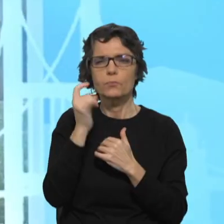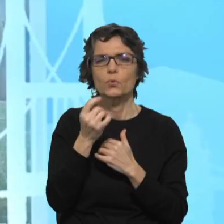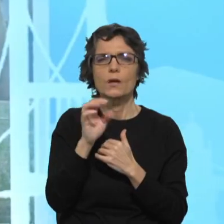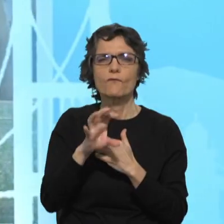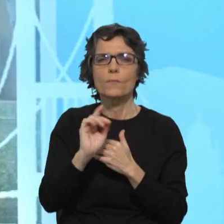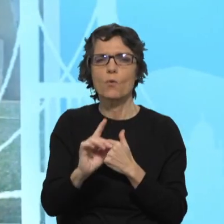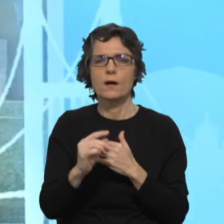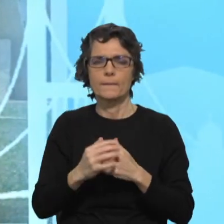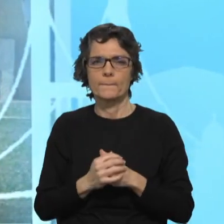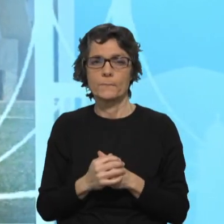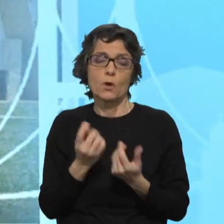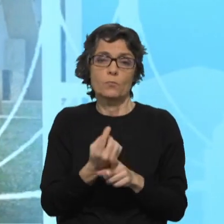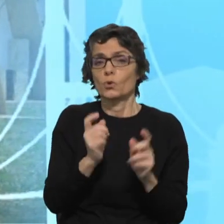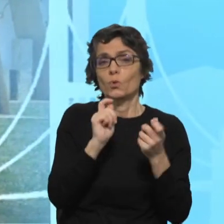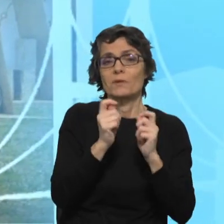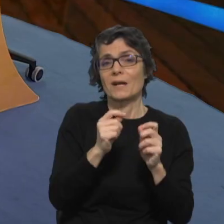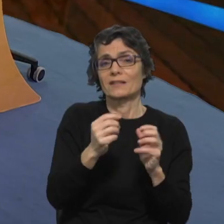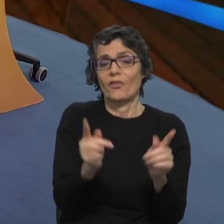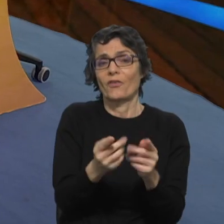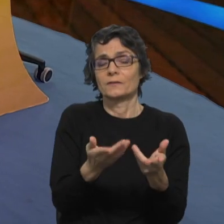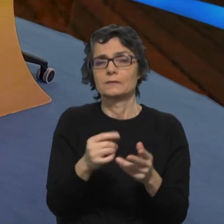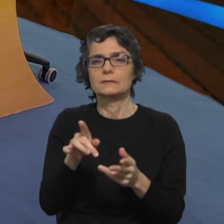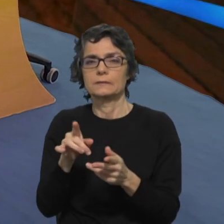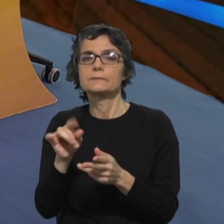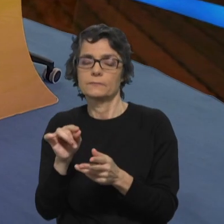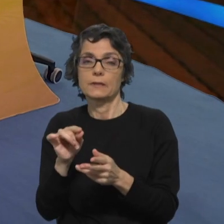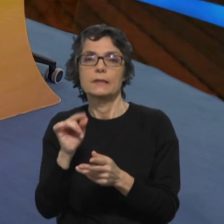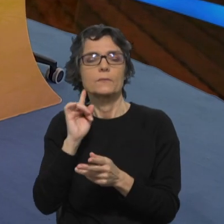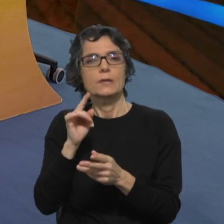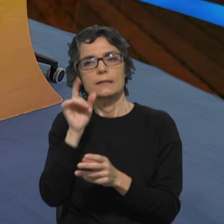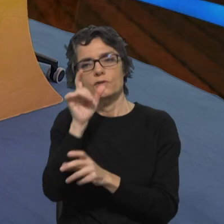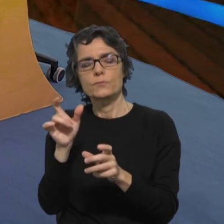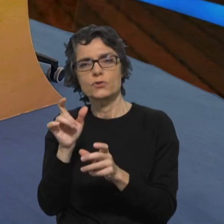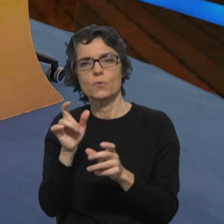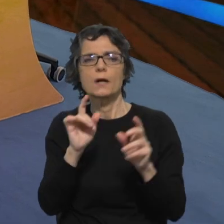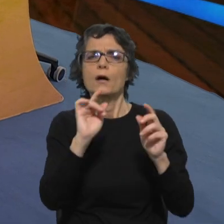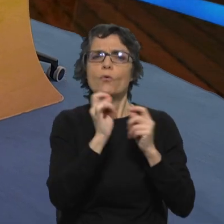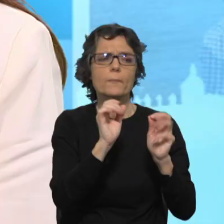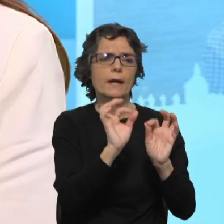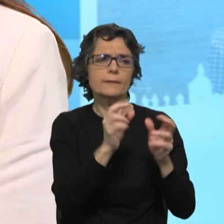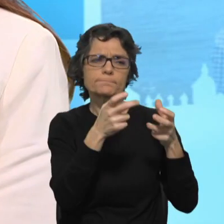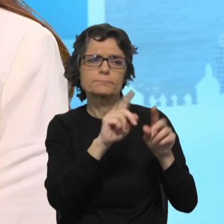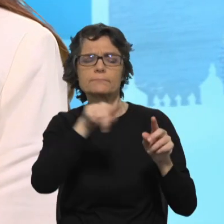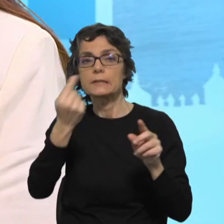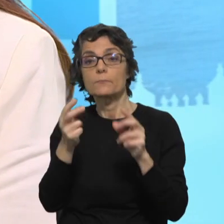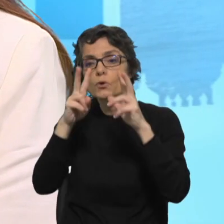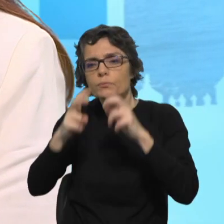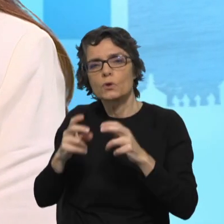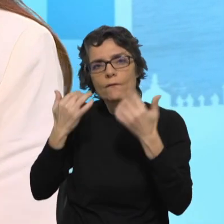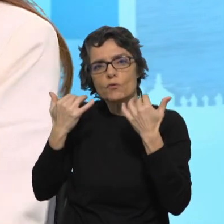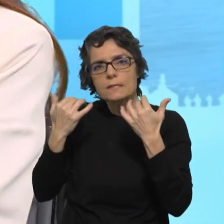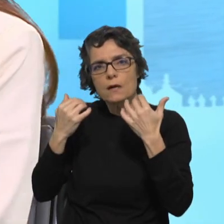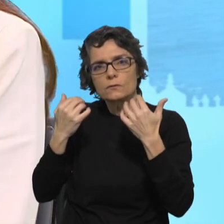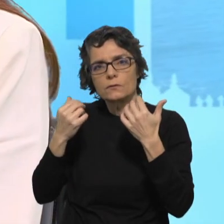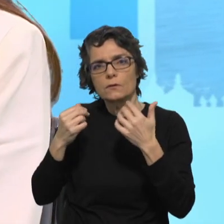eu acrescentaria a importância das pessoas diversificarem fontes, não é? Obviamente, há muitos órgãos de comunicação ligados à